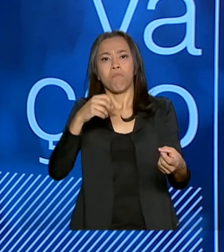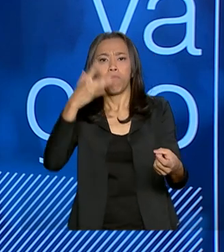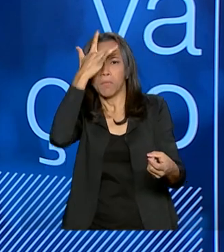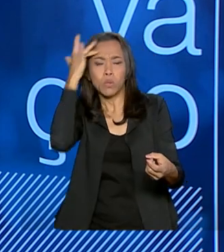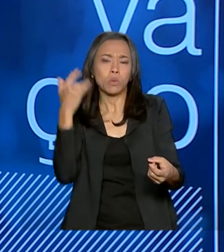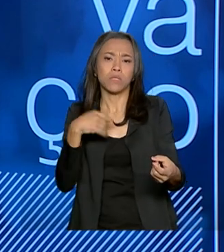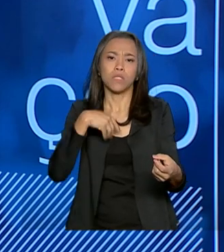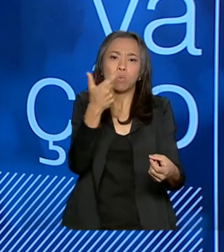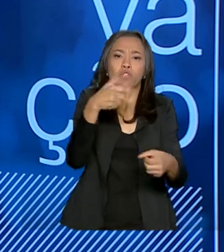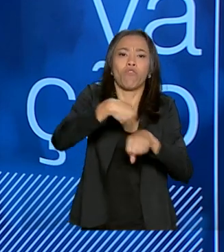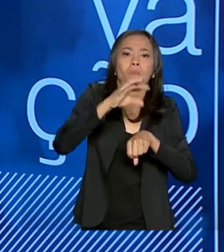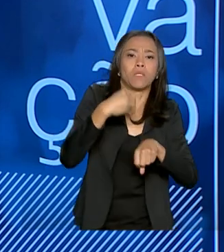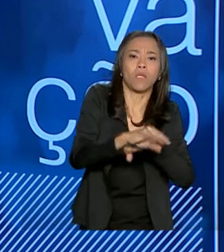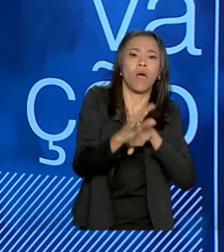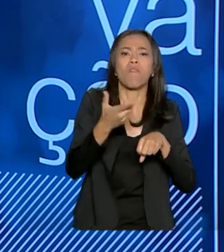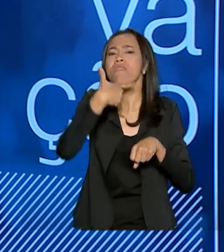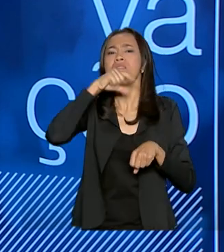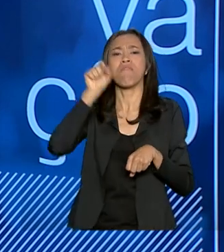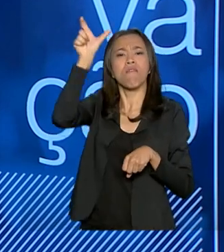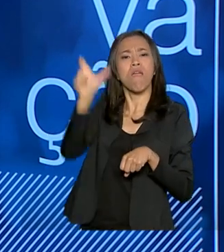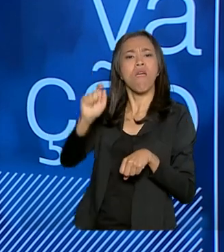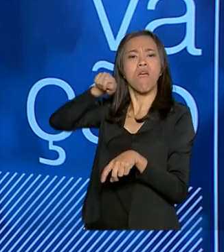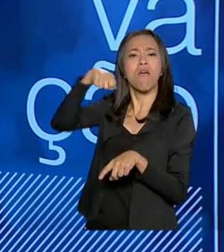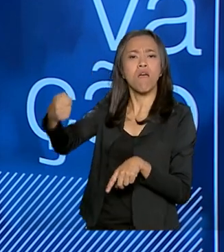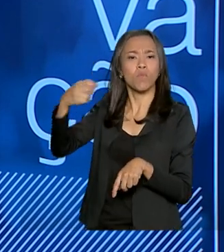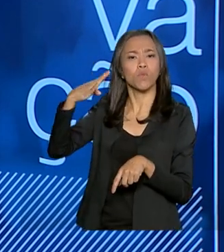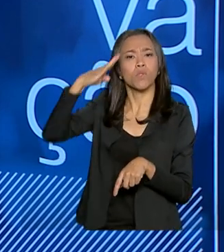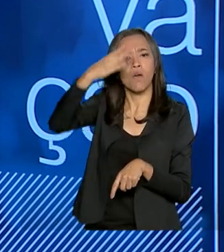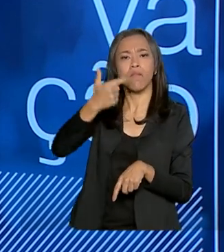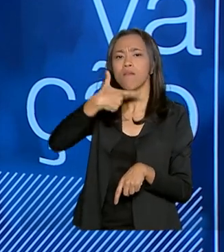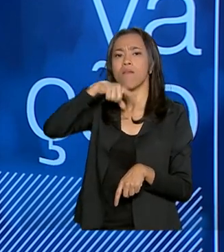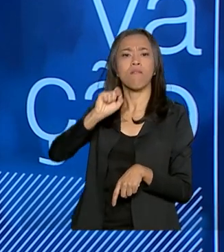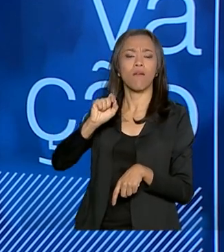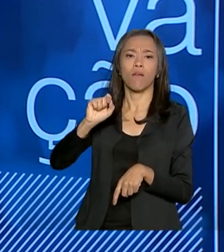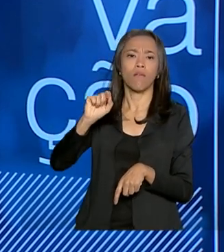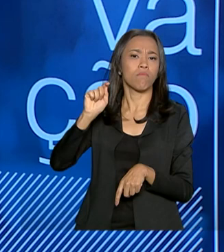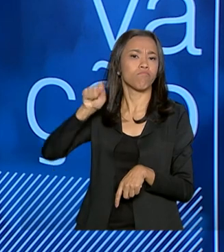a quem é o presidente Bolsonaro e quais são as ideias do seu governo.